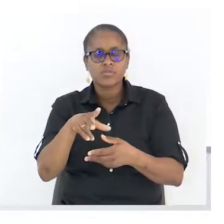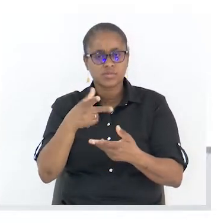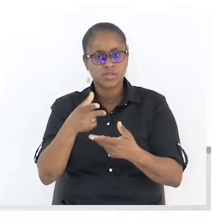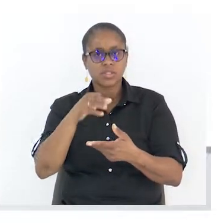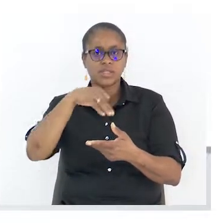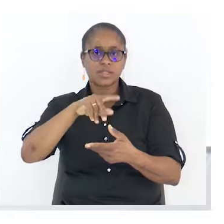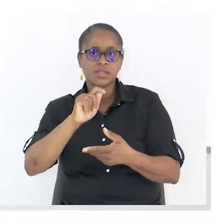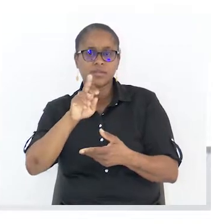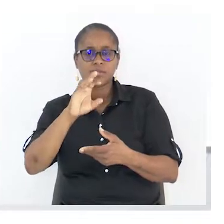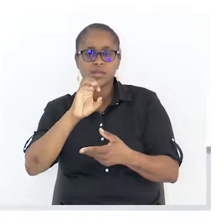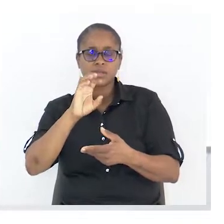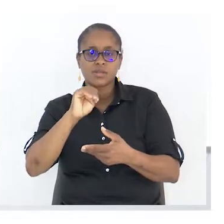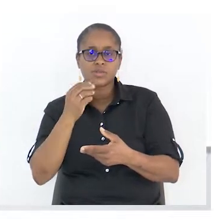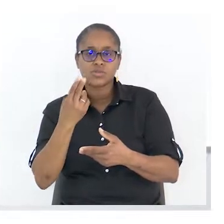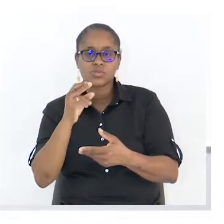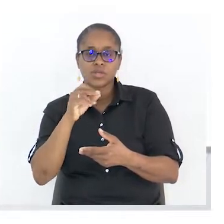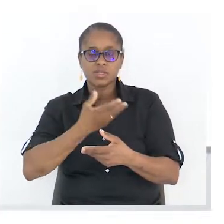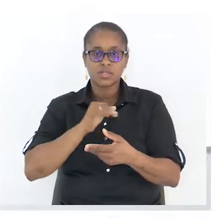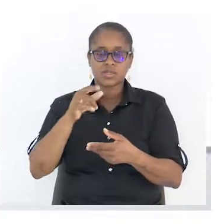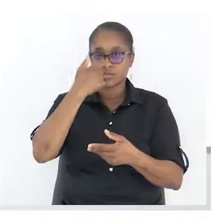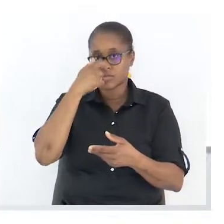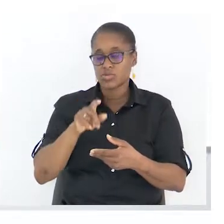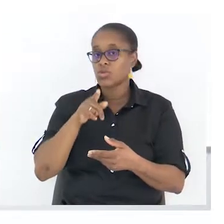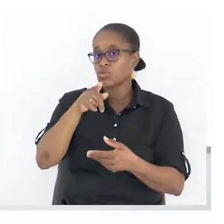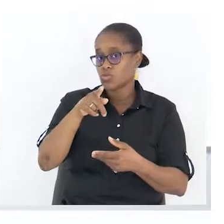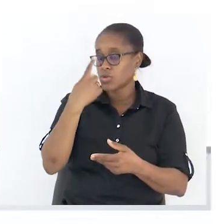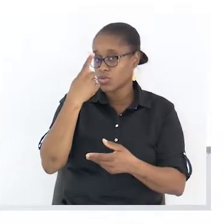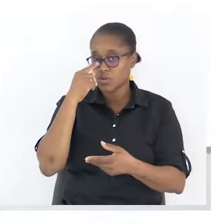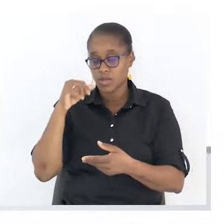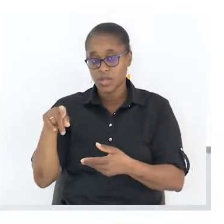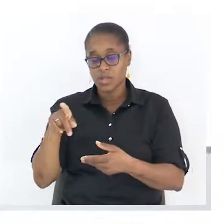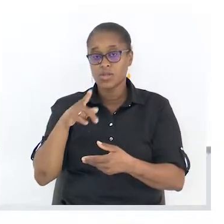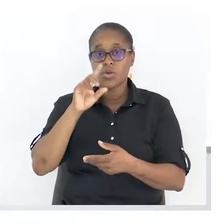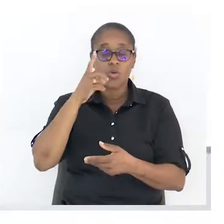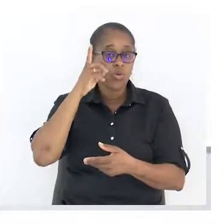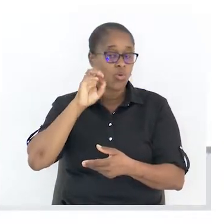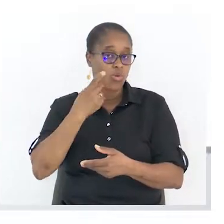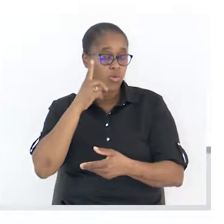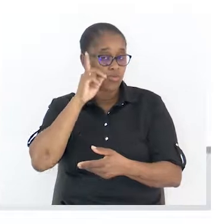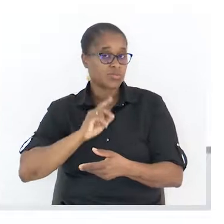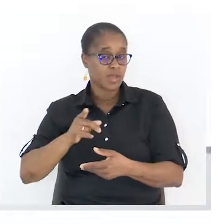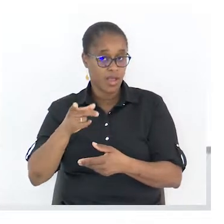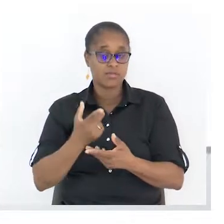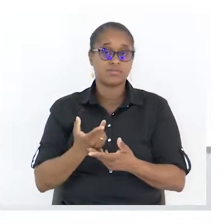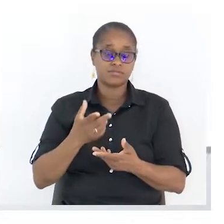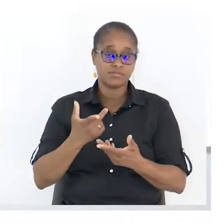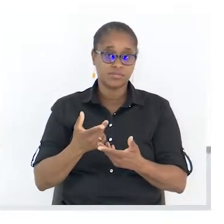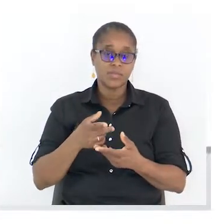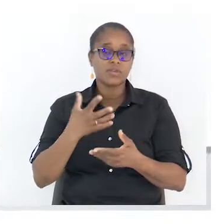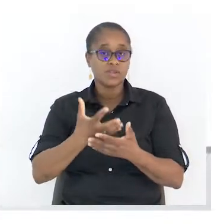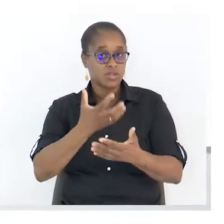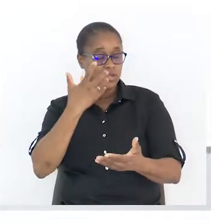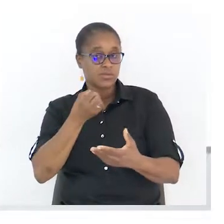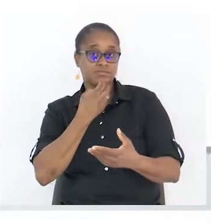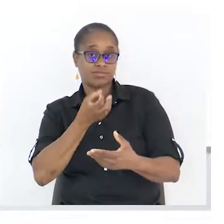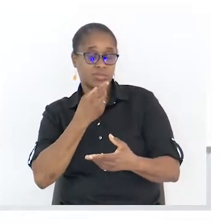um deles ou uma delas. Vais trair os argumentos. O que é que ele utiliza para argumentar ele? E agora